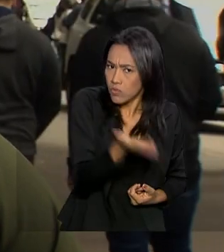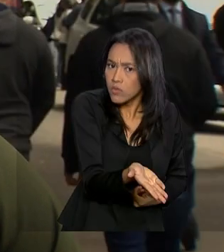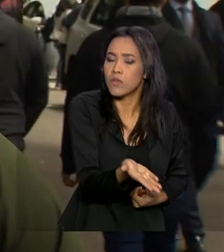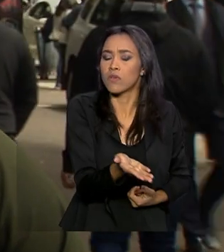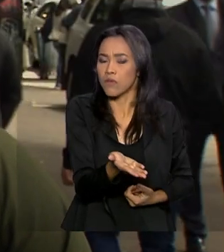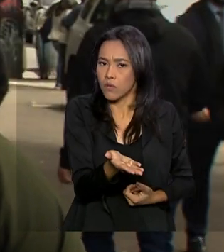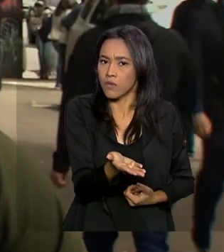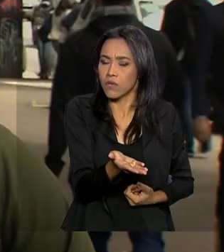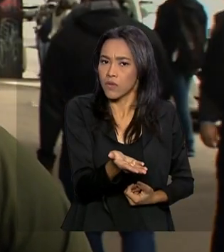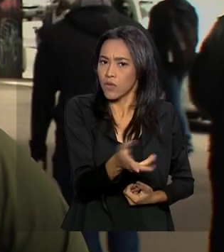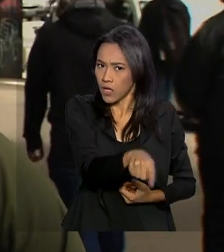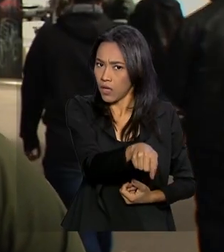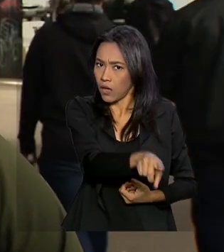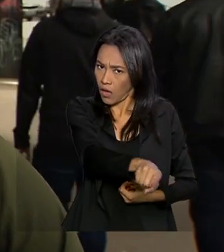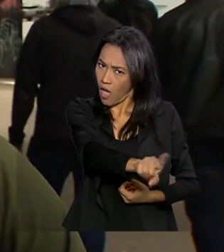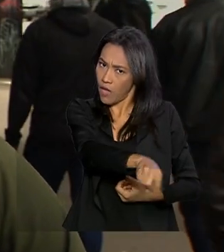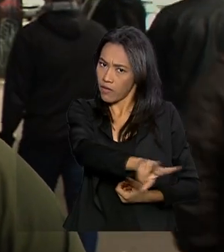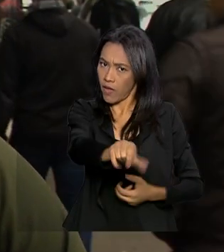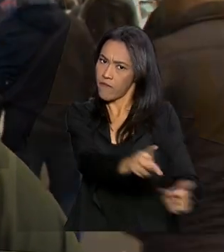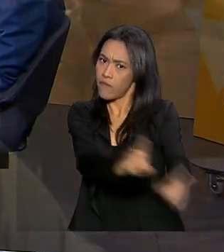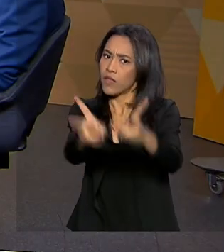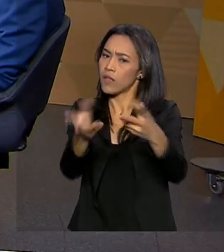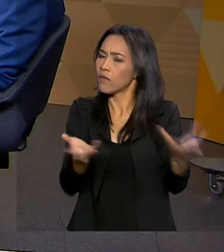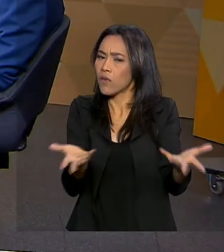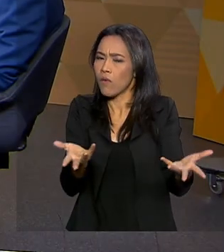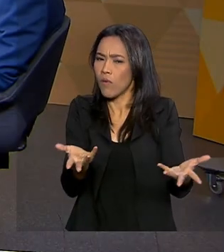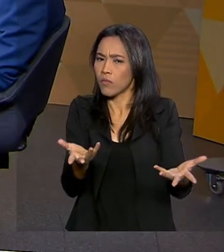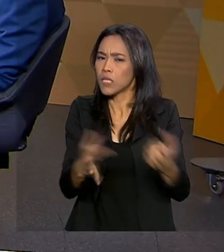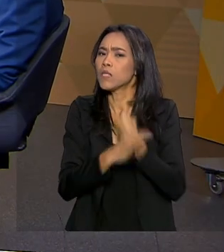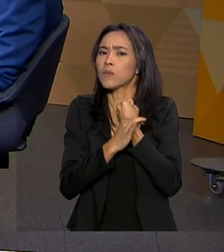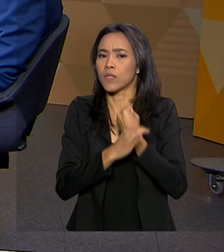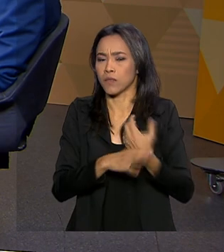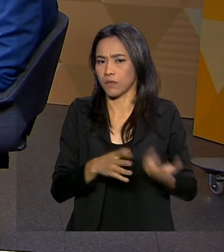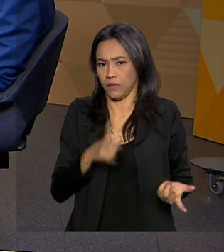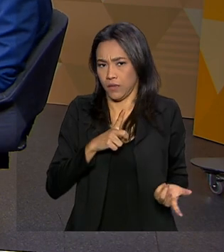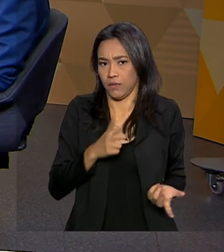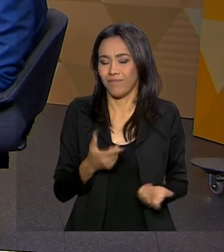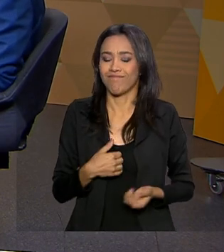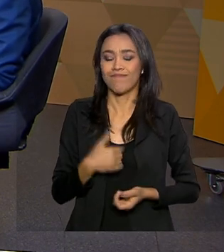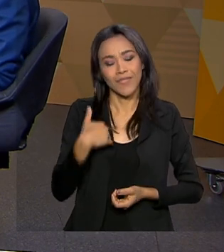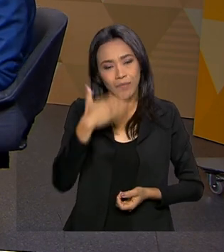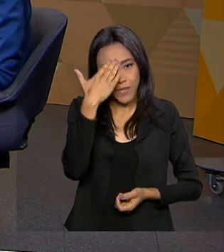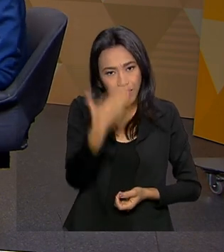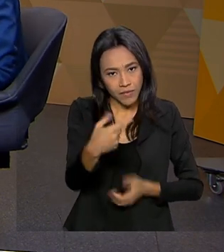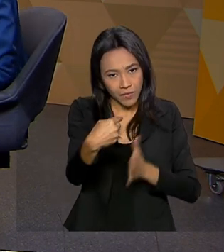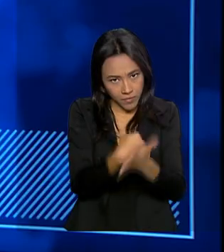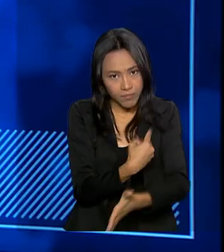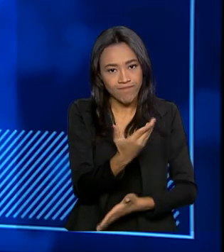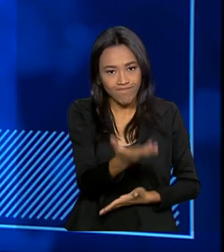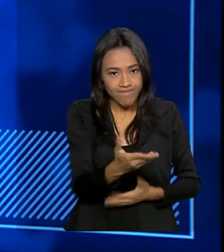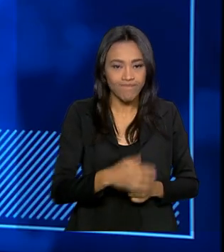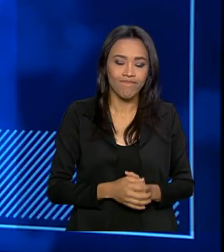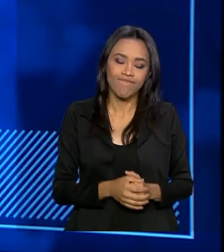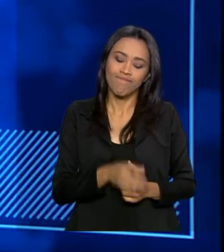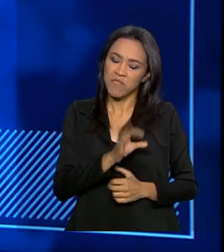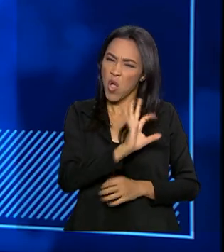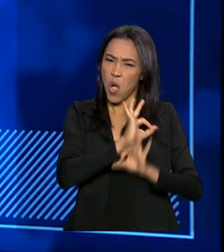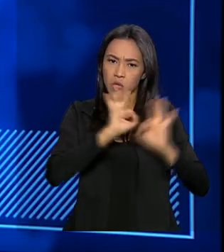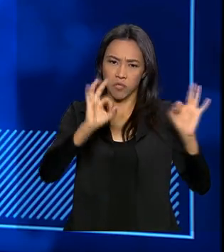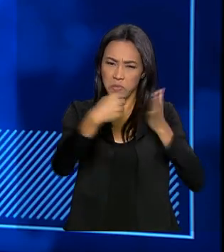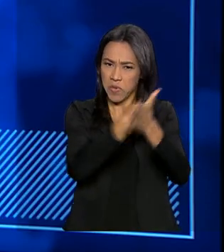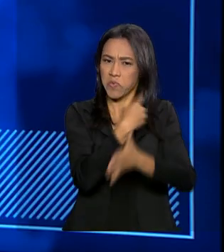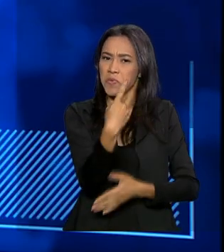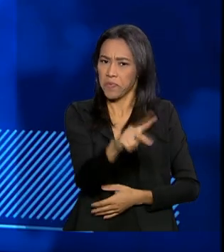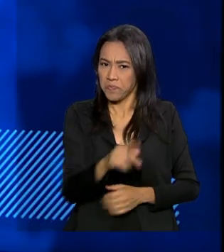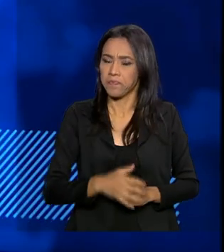efetivado através do leilão? Kleber, eu agradeço pela pergunta. Na realidade, excelente pergunta.